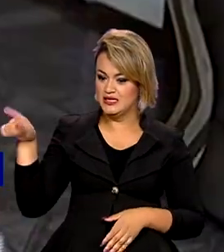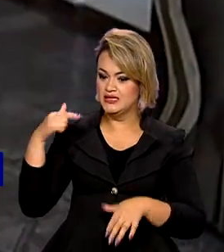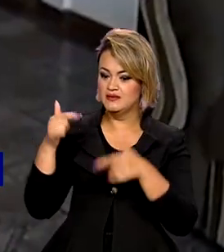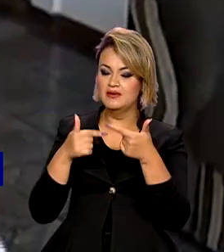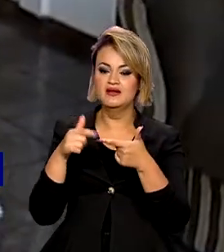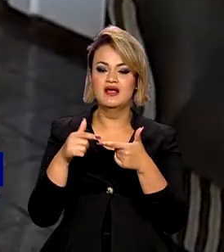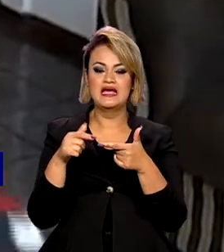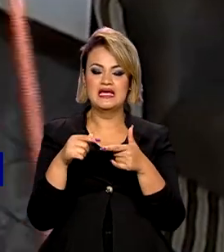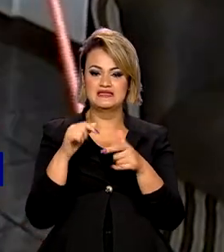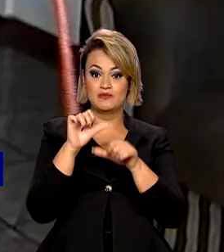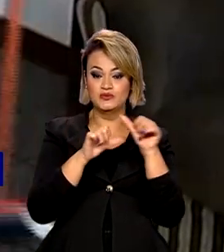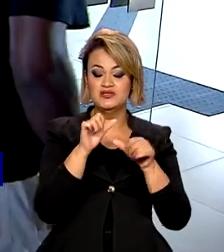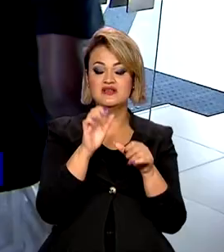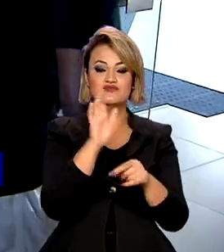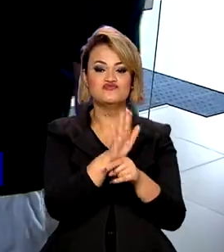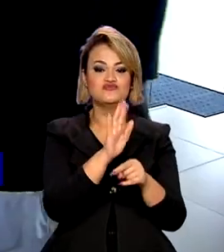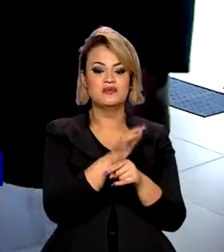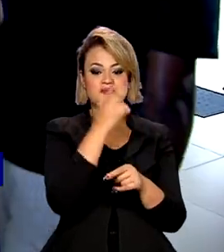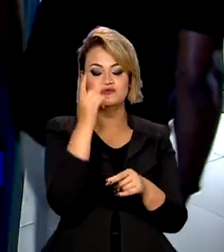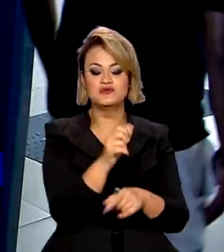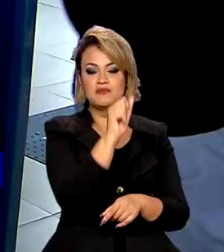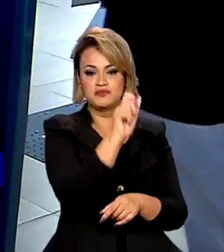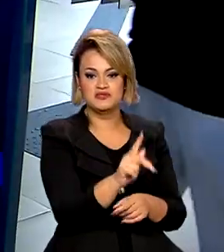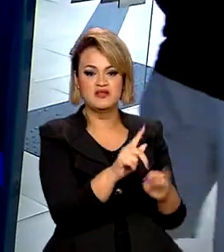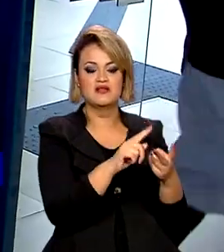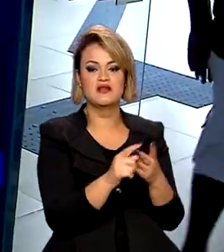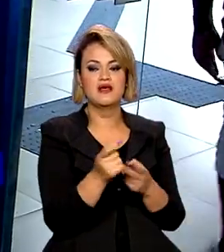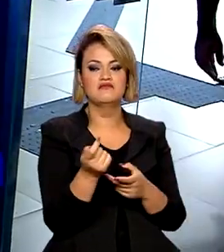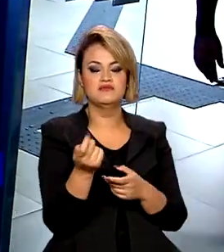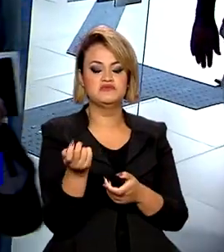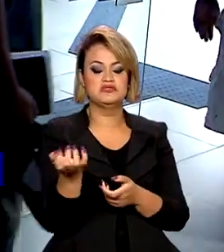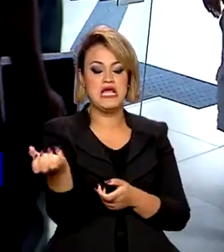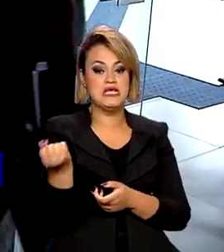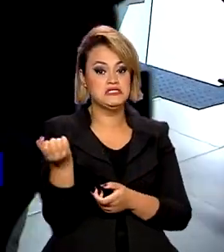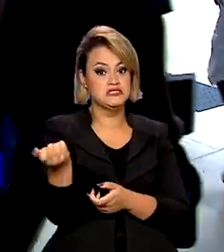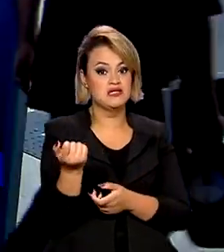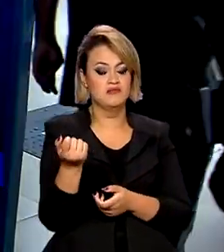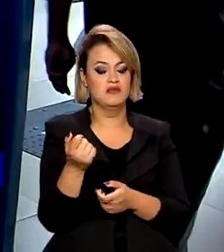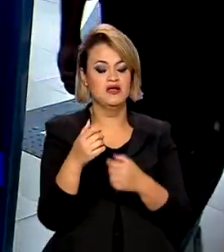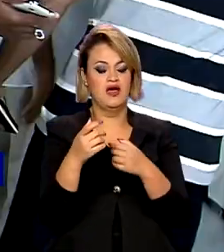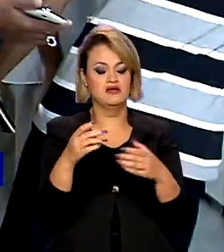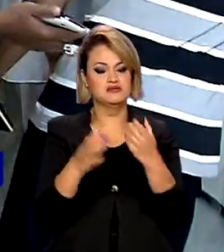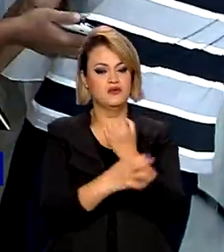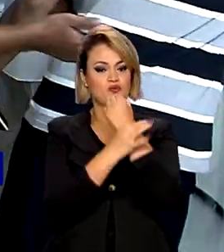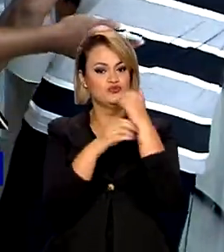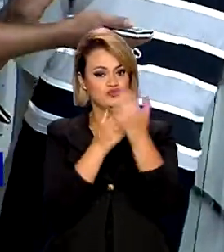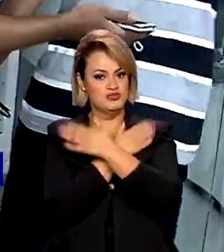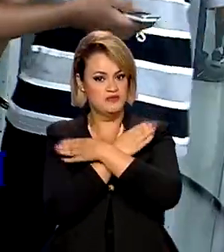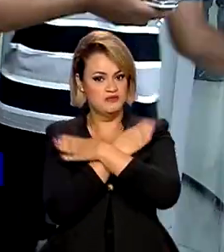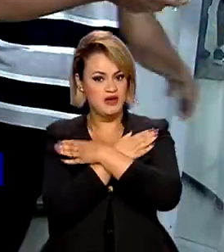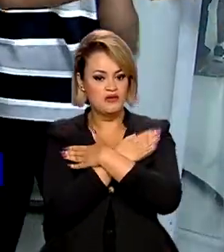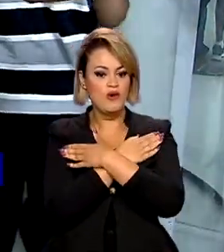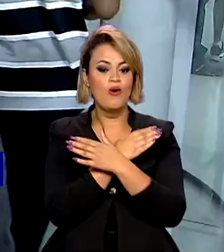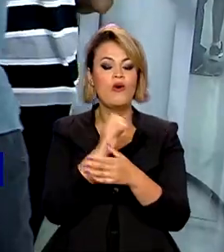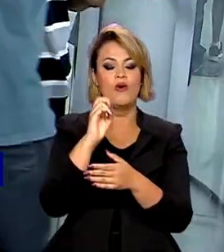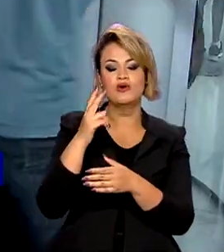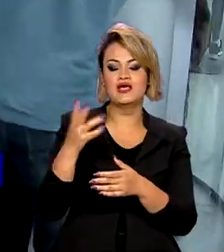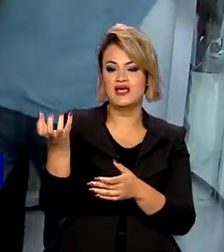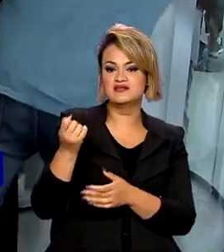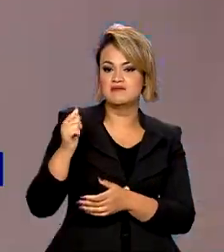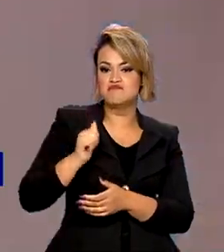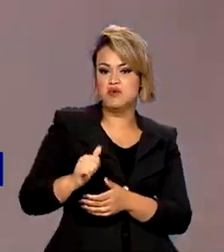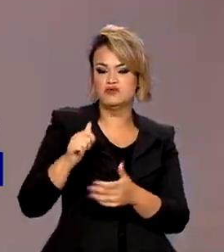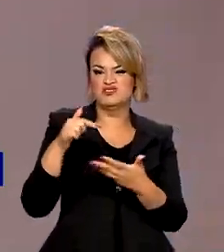reajuste beneficia também aposentados, pessoas que recebem o seguro-desemprego e beneficiários de programas sociais